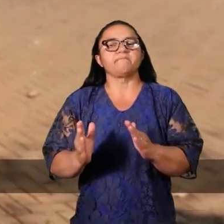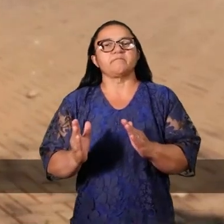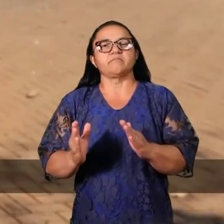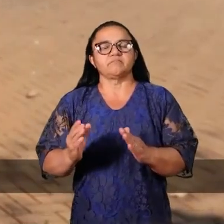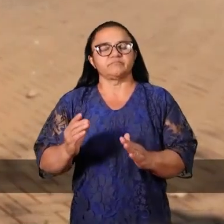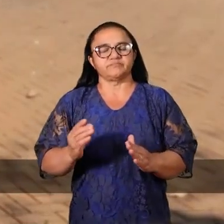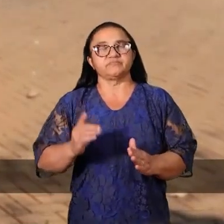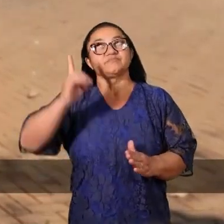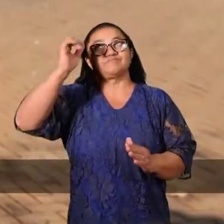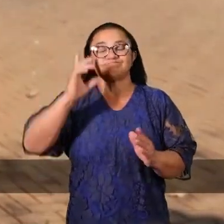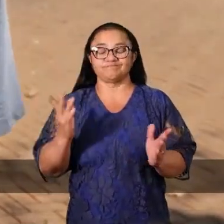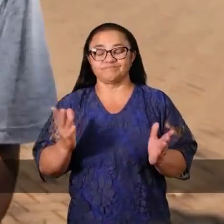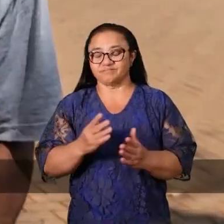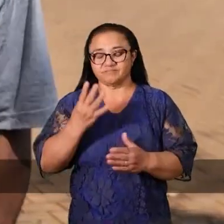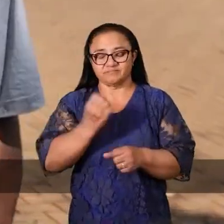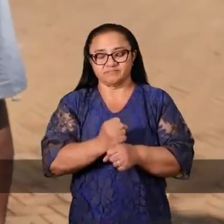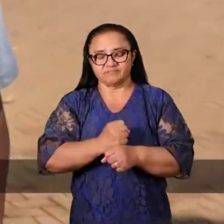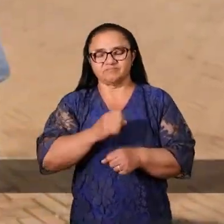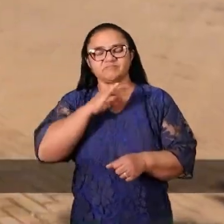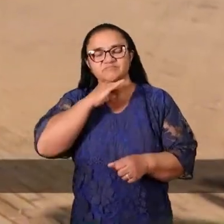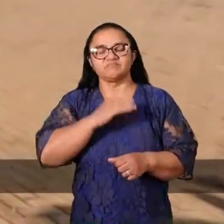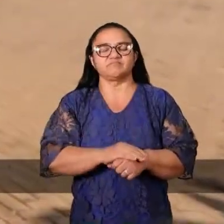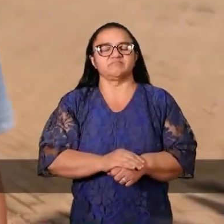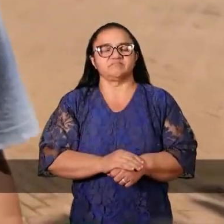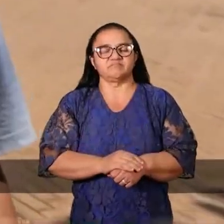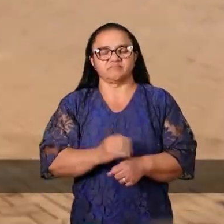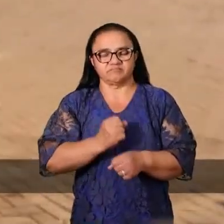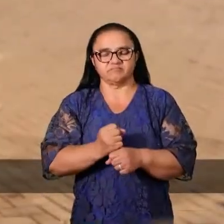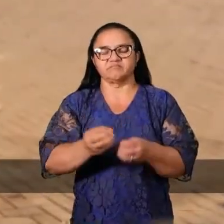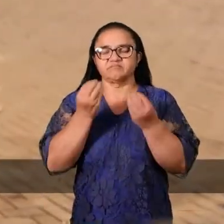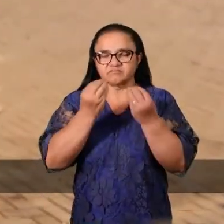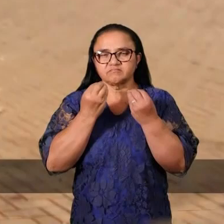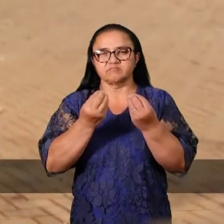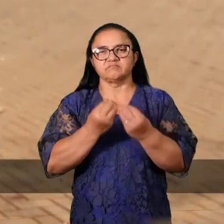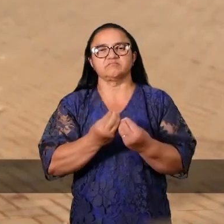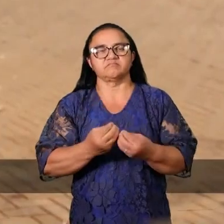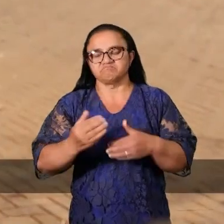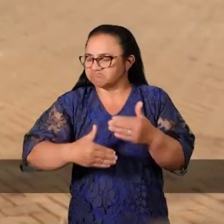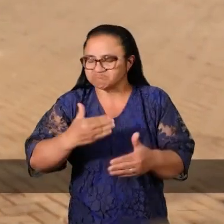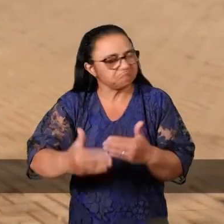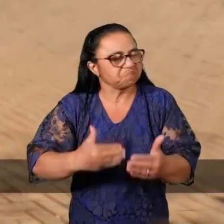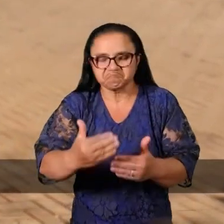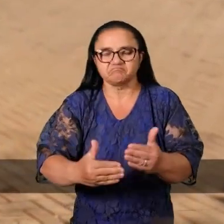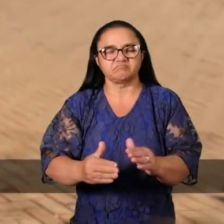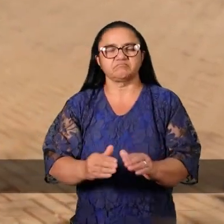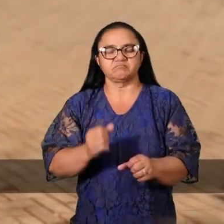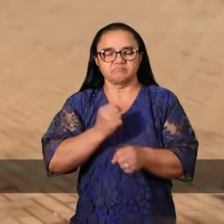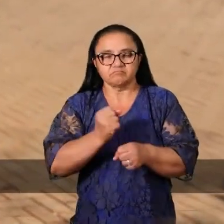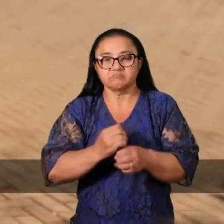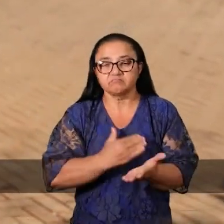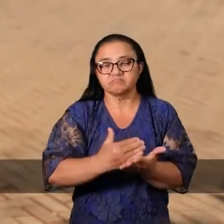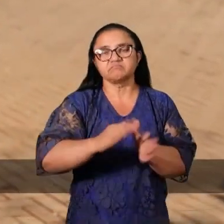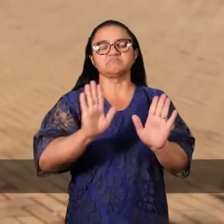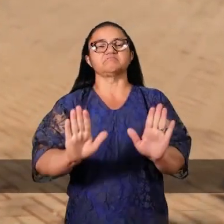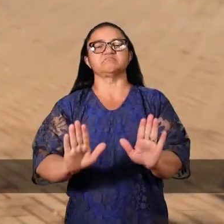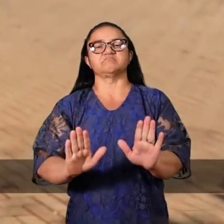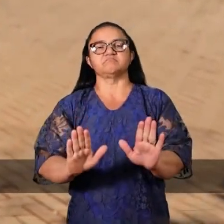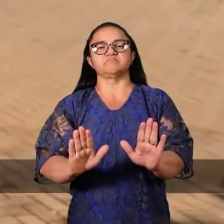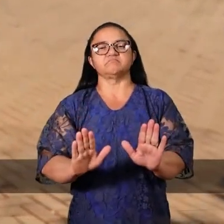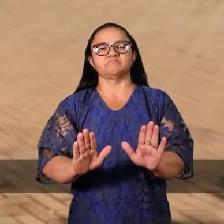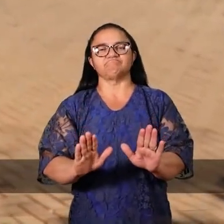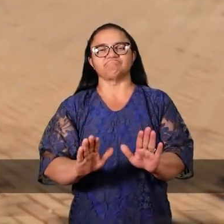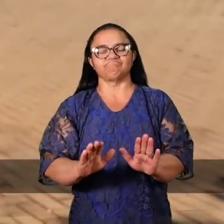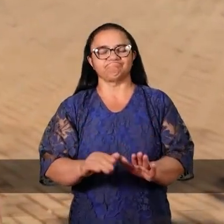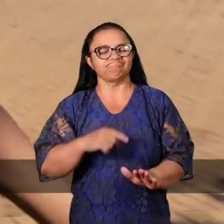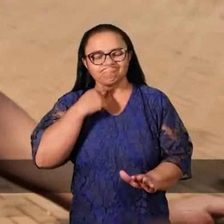Aí, você é doido, só por Deus. 4 anos atrás, os trem eram ruins demais. As obras eram fracas. E não andava pra frente também. As obras começavam, mas